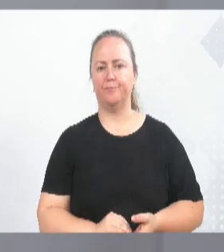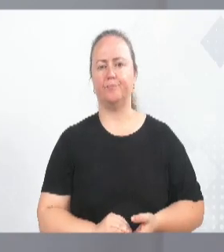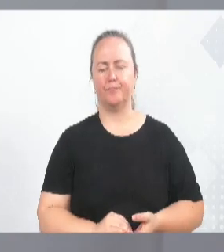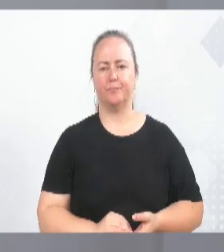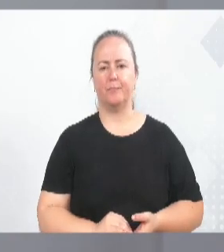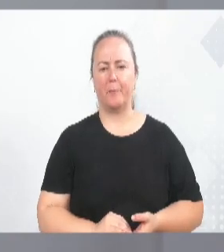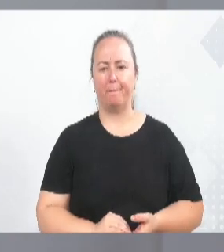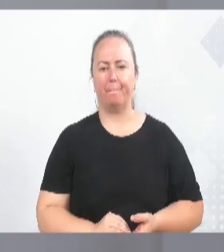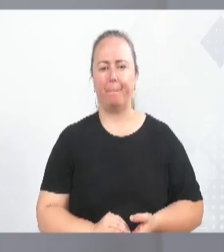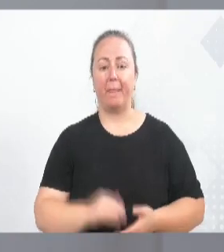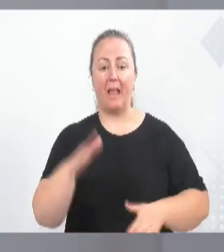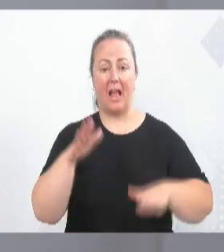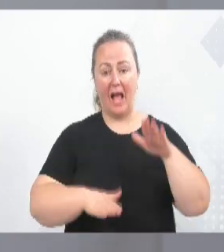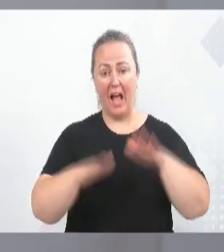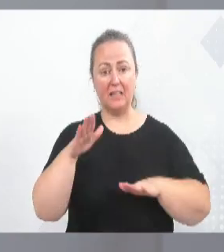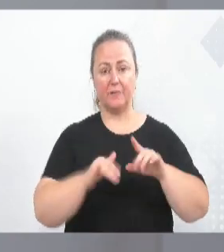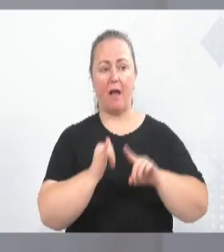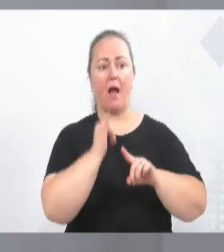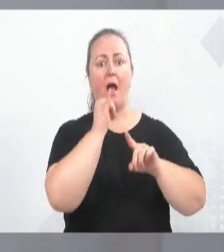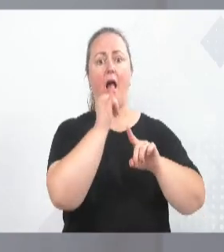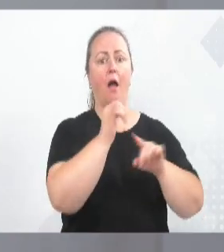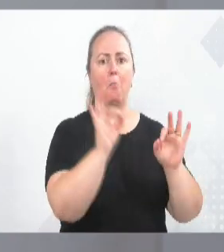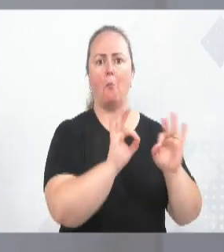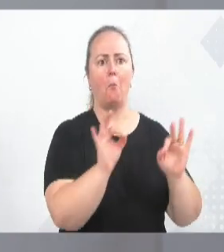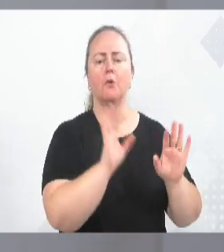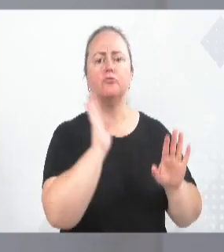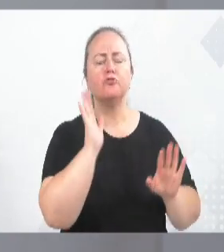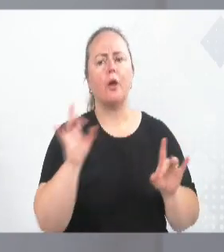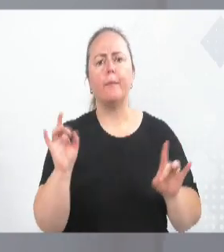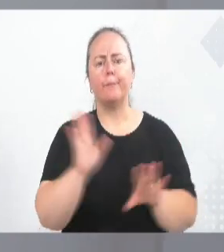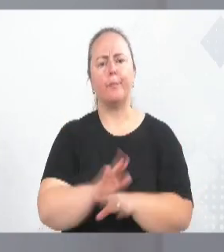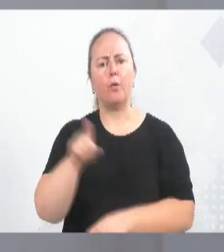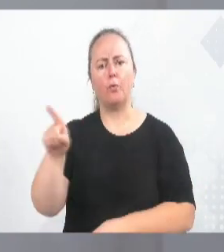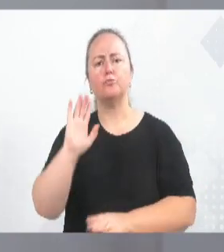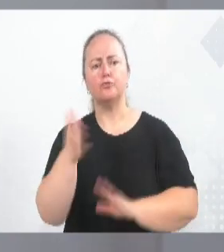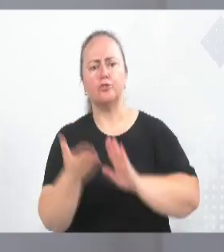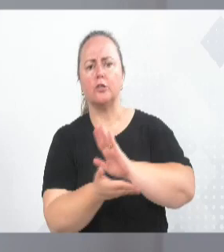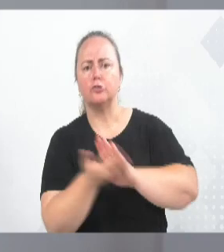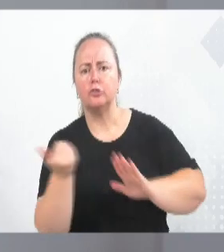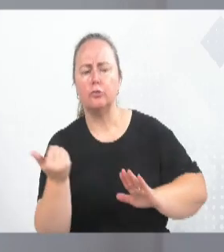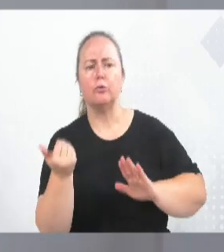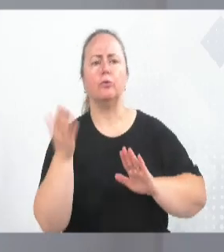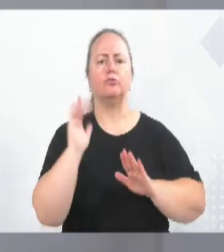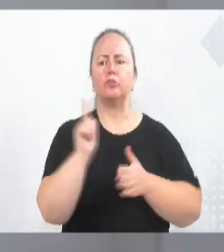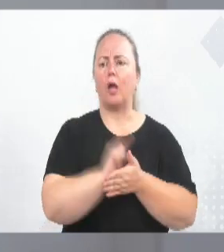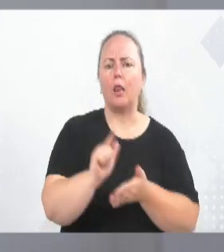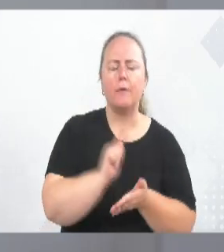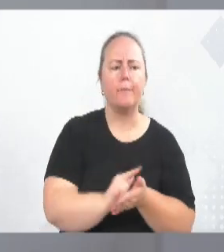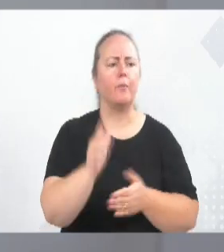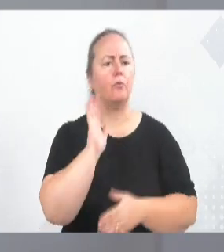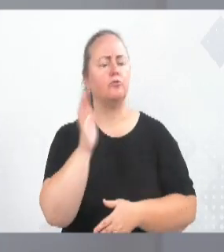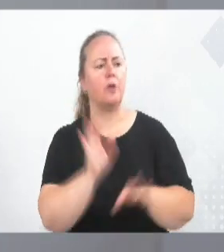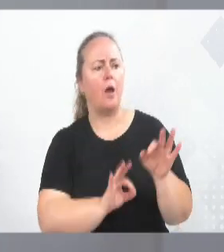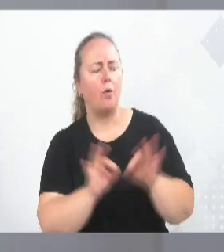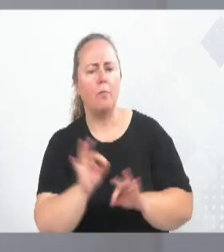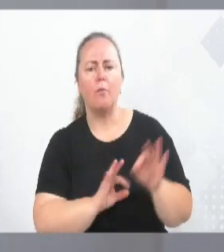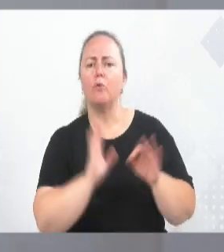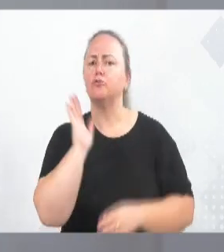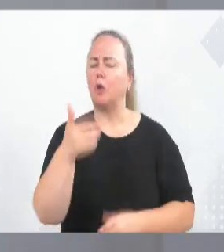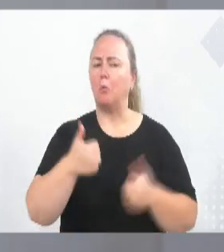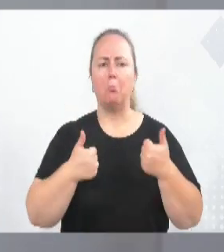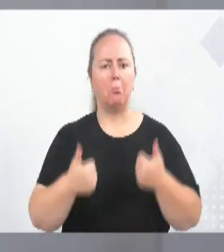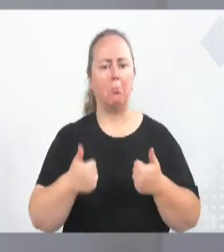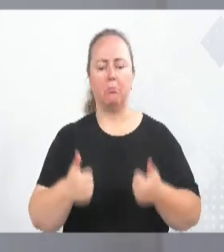ou falava, a gente nem chegava a notificar, a resposta já vinha, olha, já tiramos, já retiramos, já fizemos a prestação de serviço.